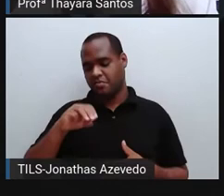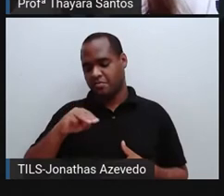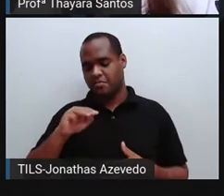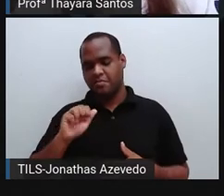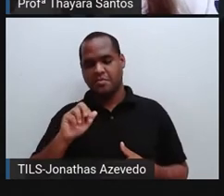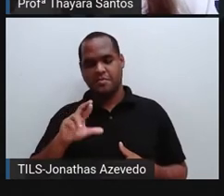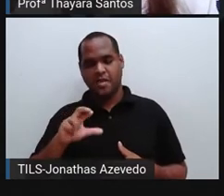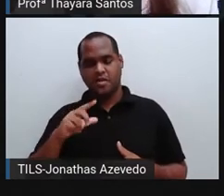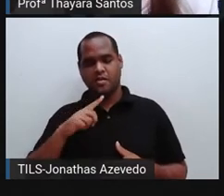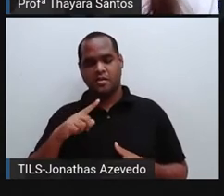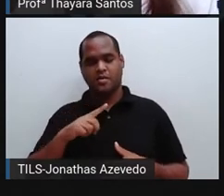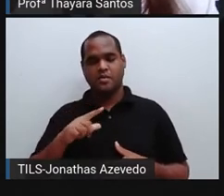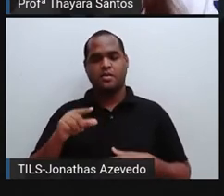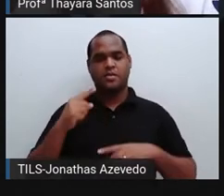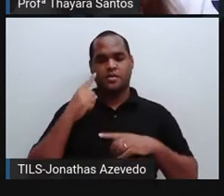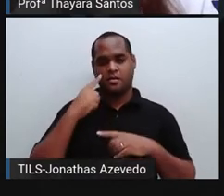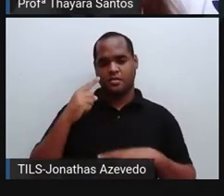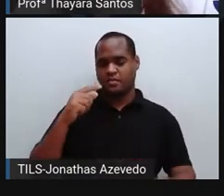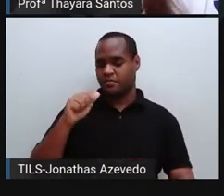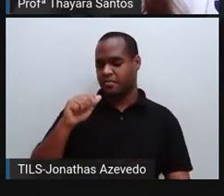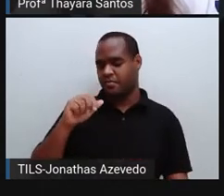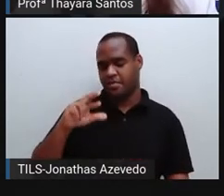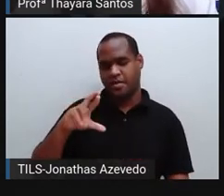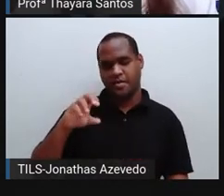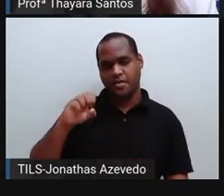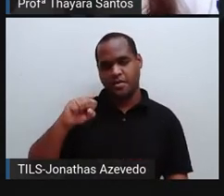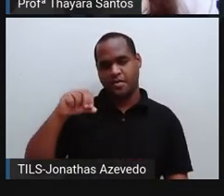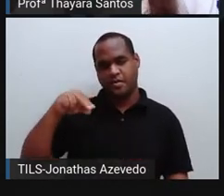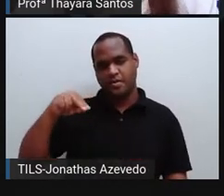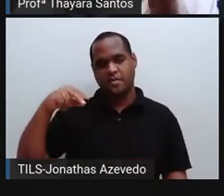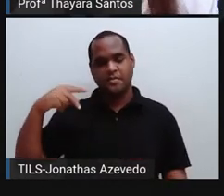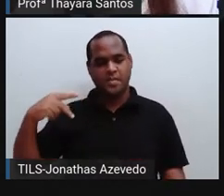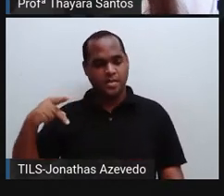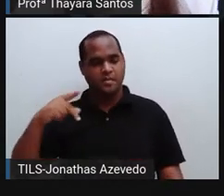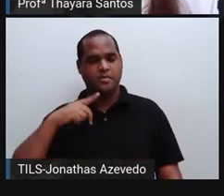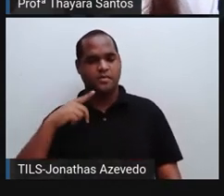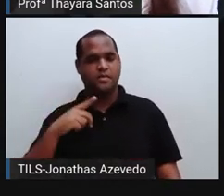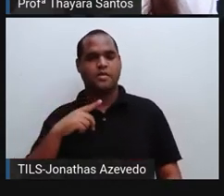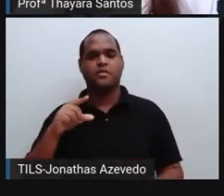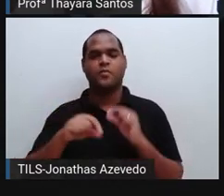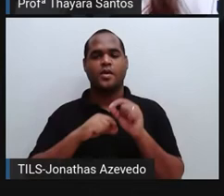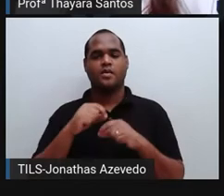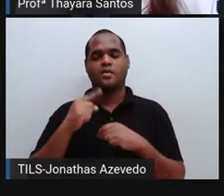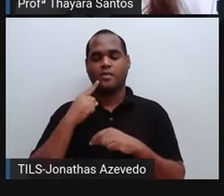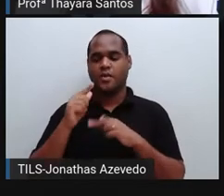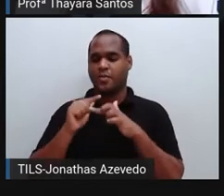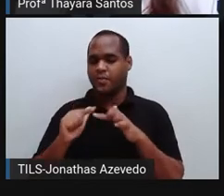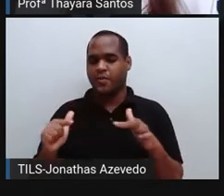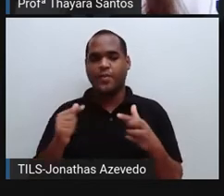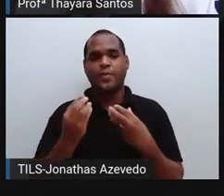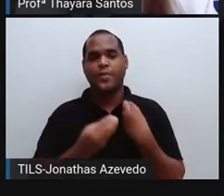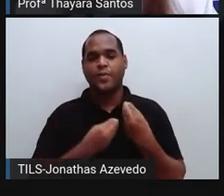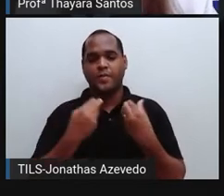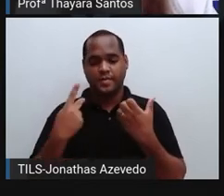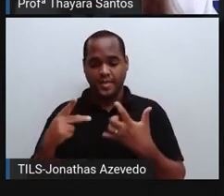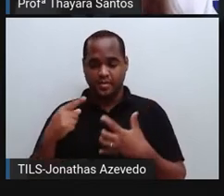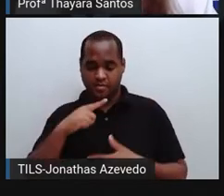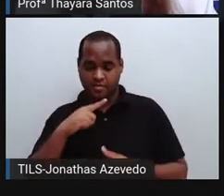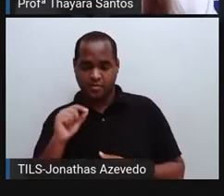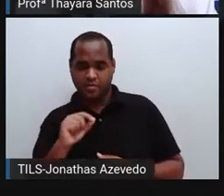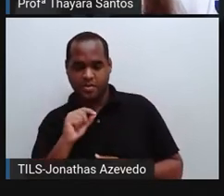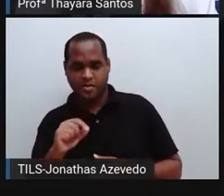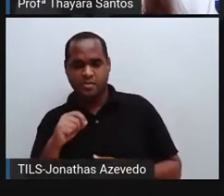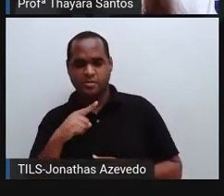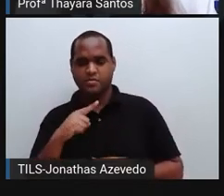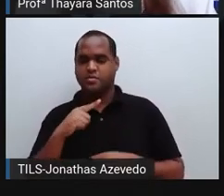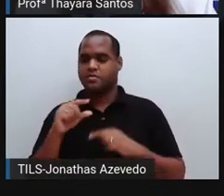O sistema nervoso parasimpático, ele tem como função inibir o funcionamento desses órgãos. E ele é formado pelos nervos que